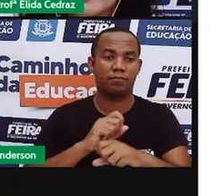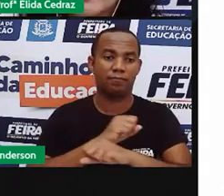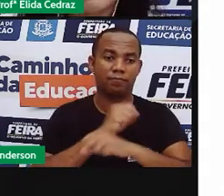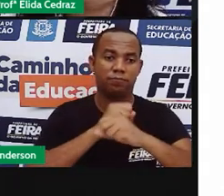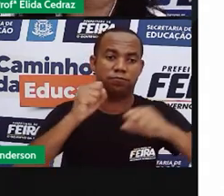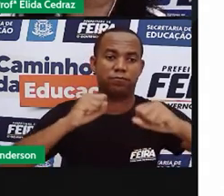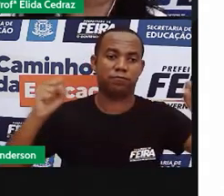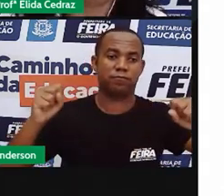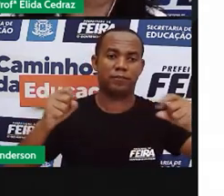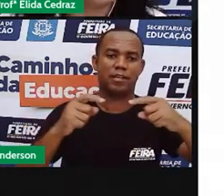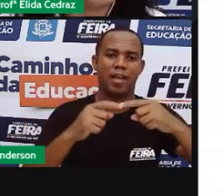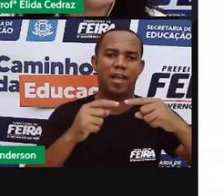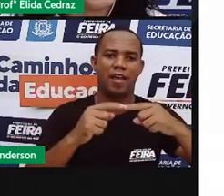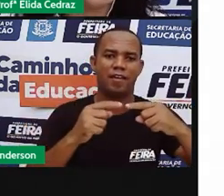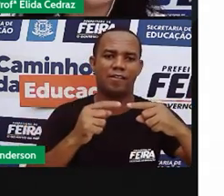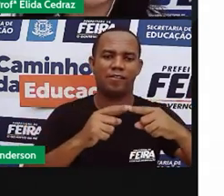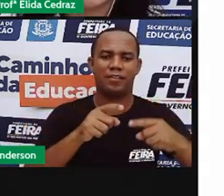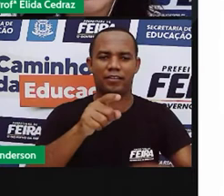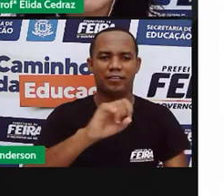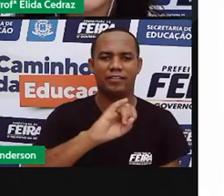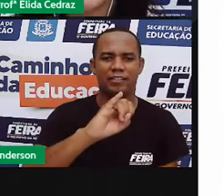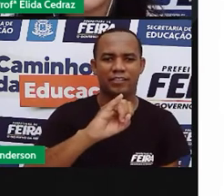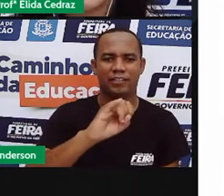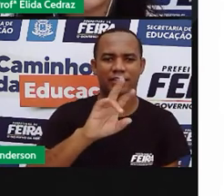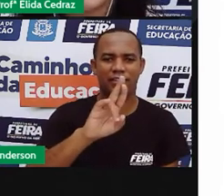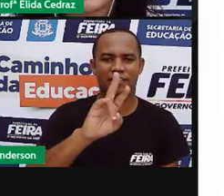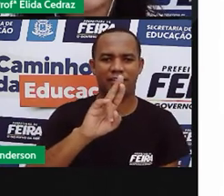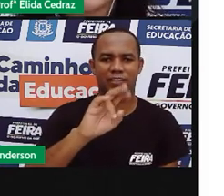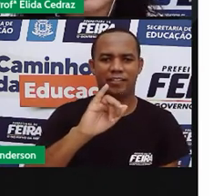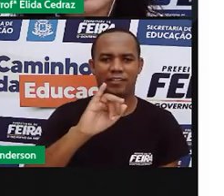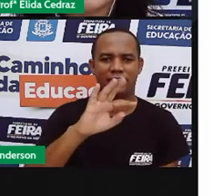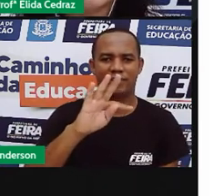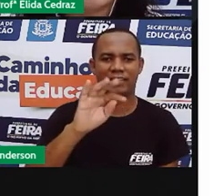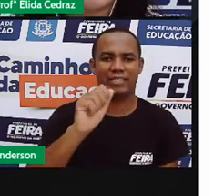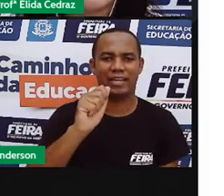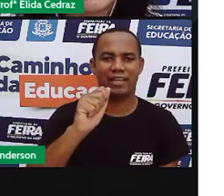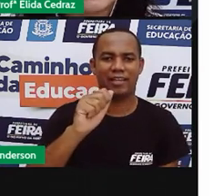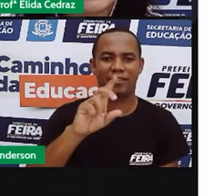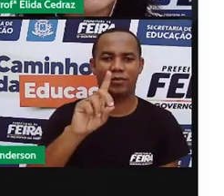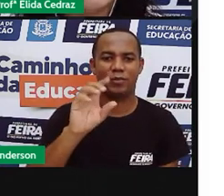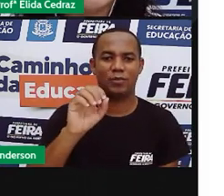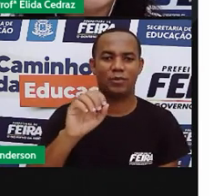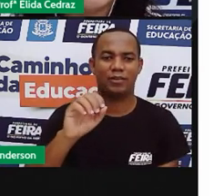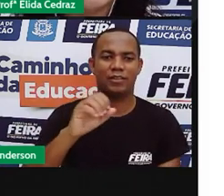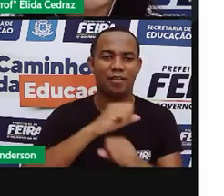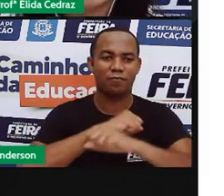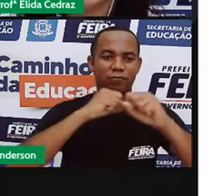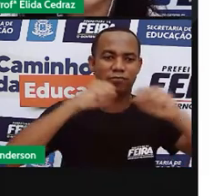Irritada. Não é verdade? Tem mais algum significado para ela? Será?